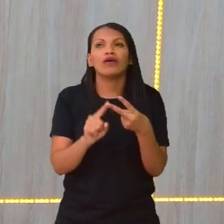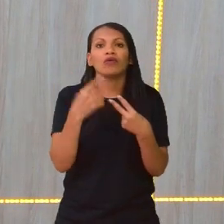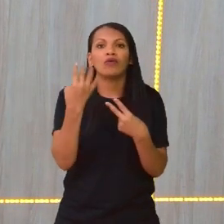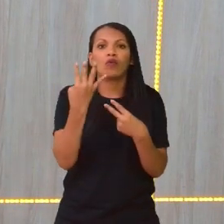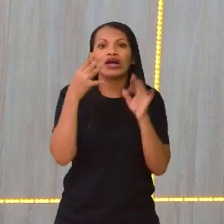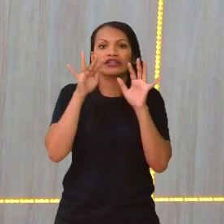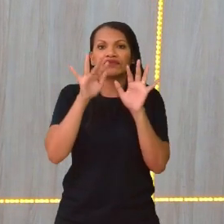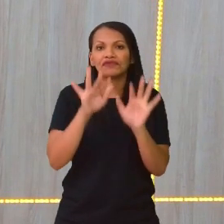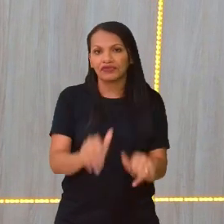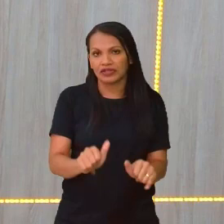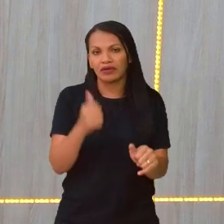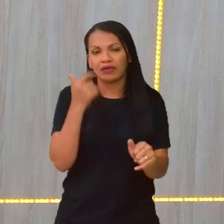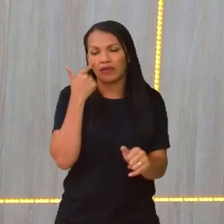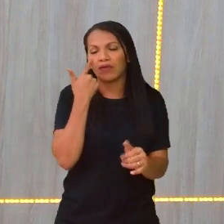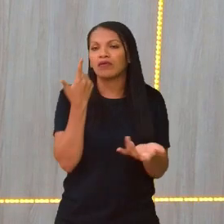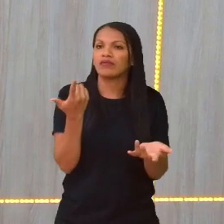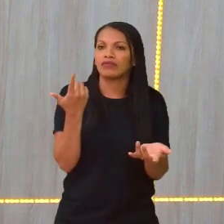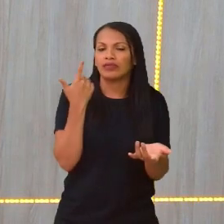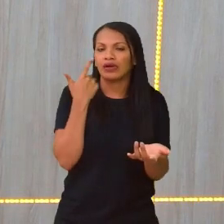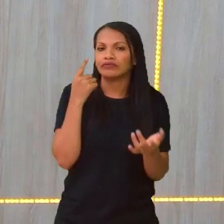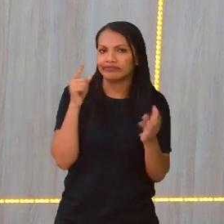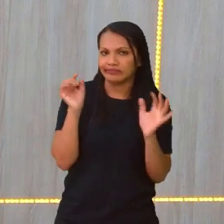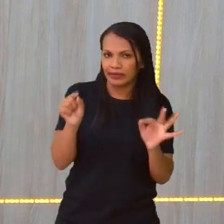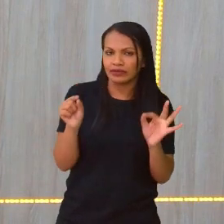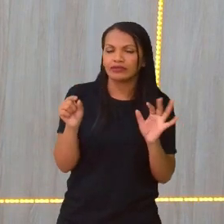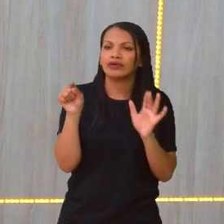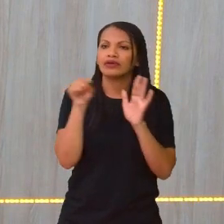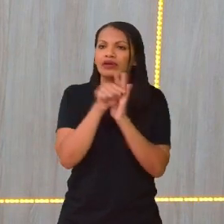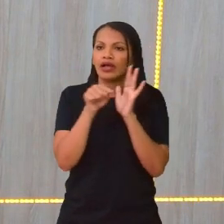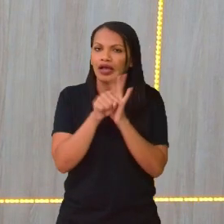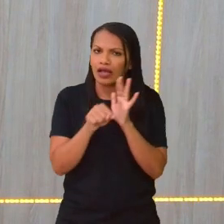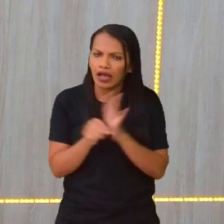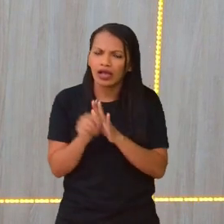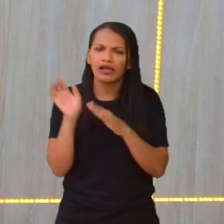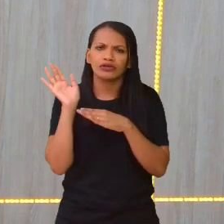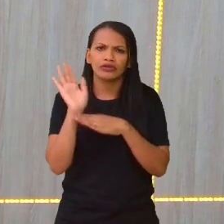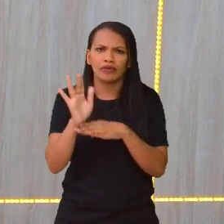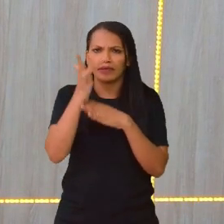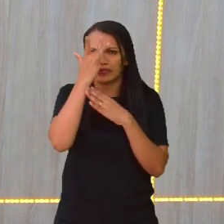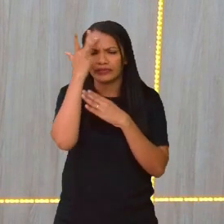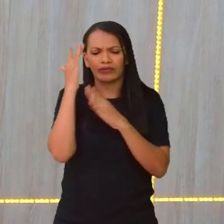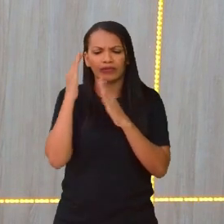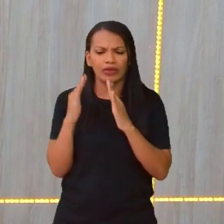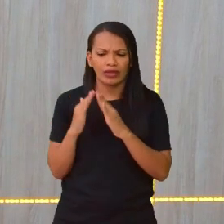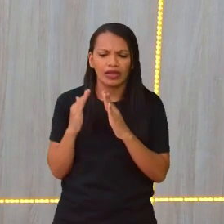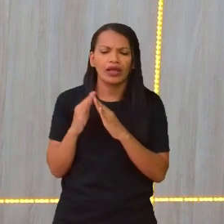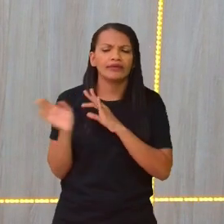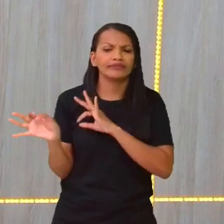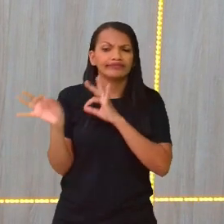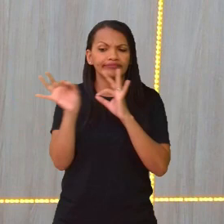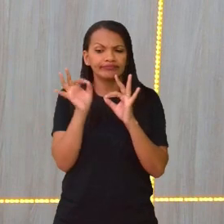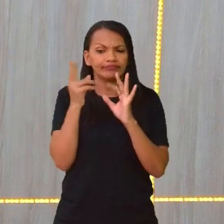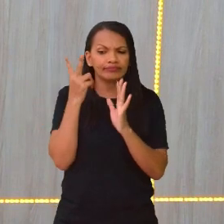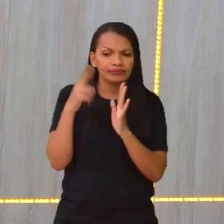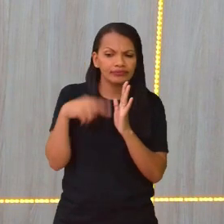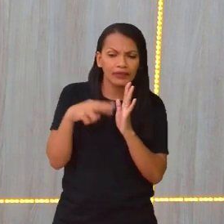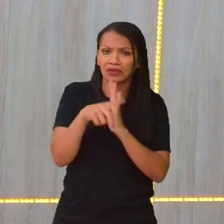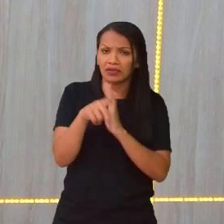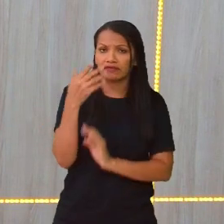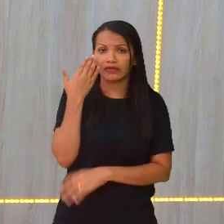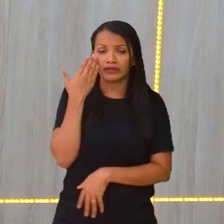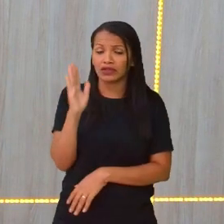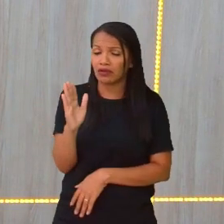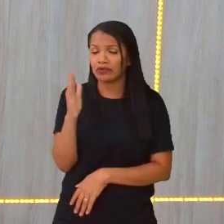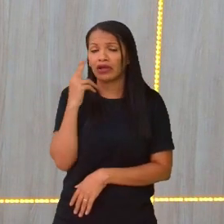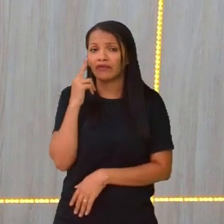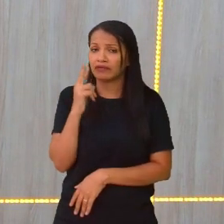Então, essas tabelinhas aqui, elas ajudam muito quem está em casa a acompanhar a Copa, mesmo quando você não está assistindo